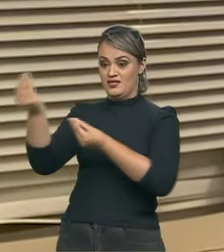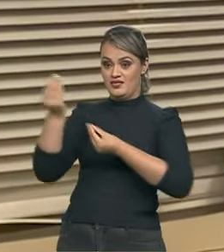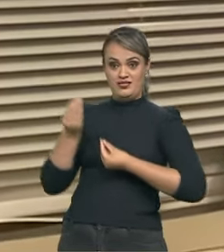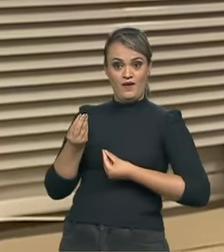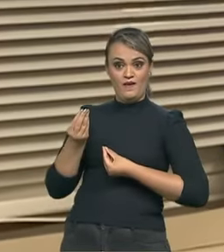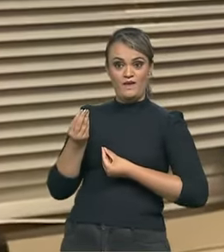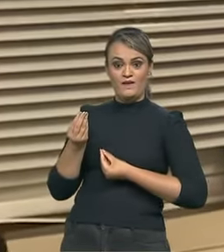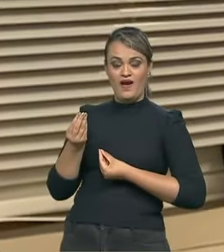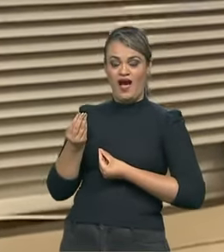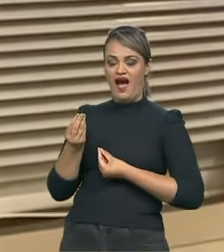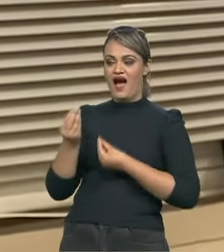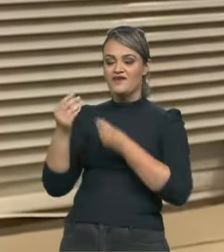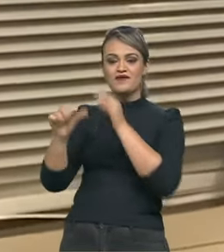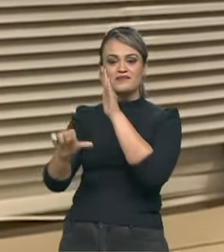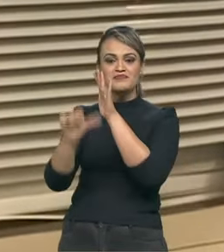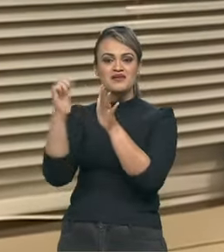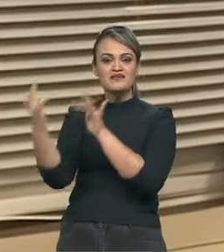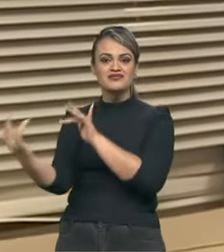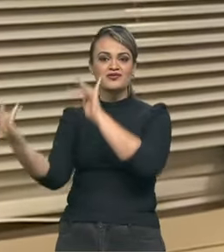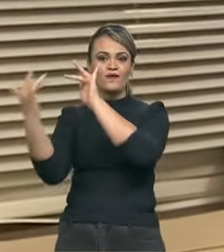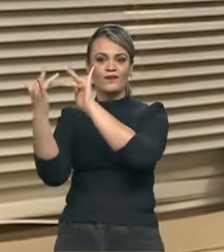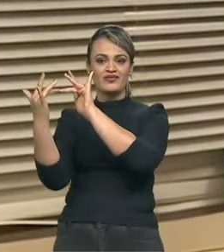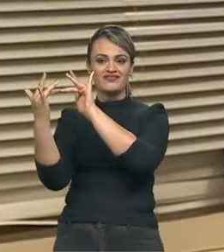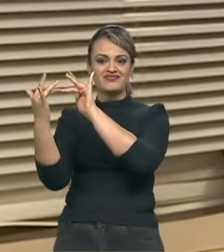que eu tive contato com o Nelson.